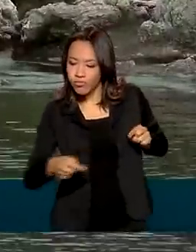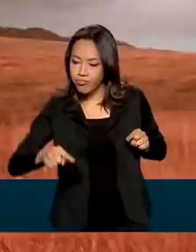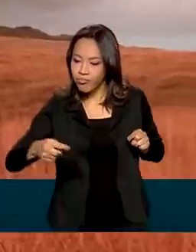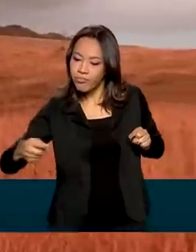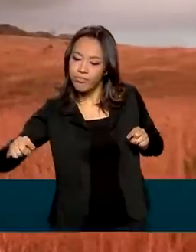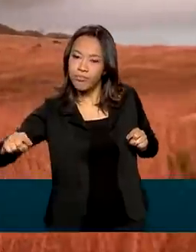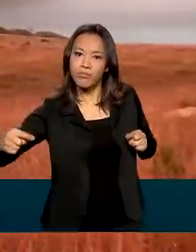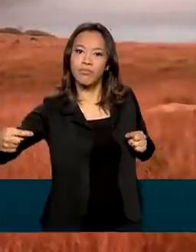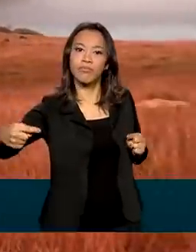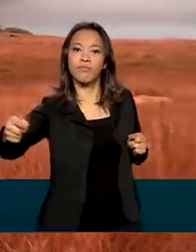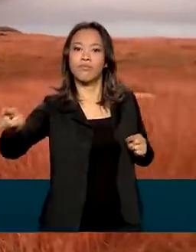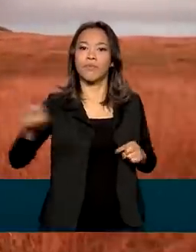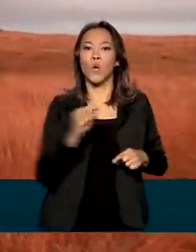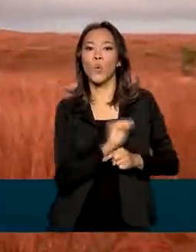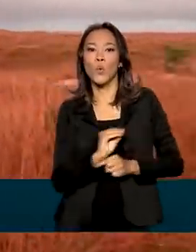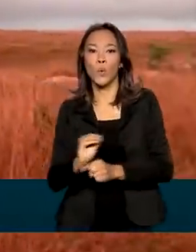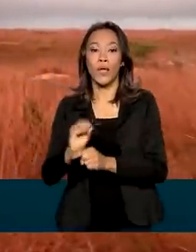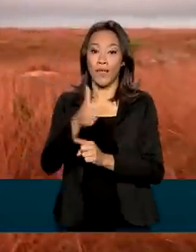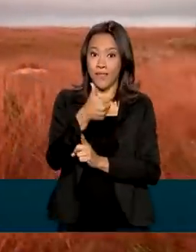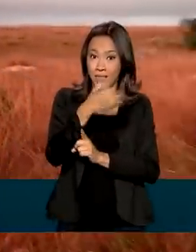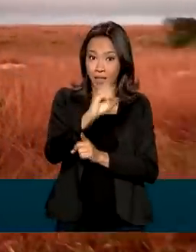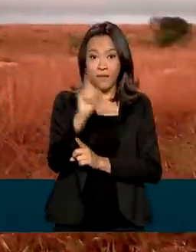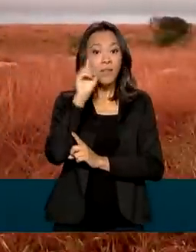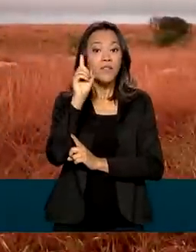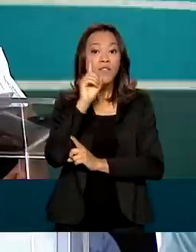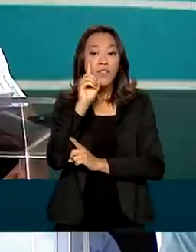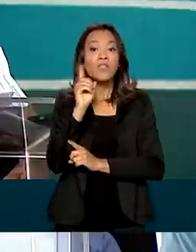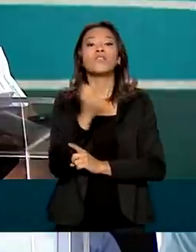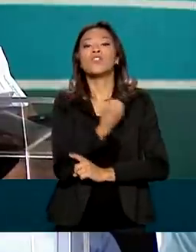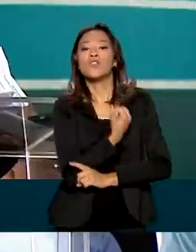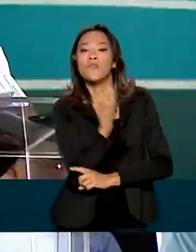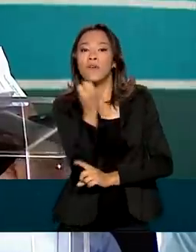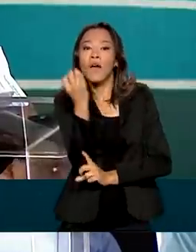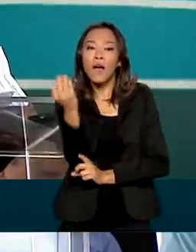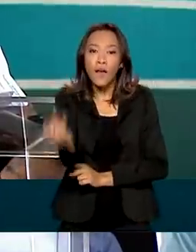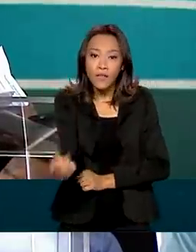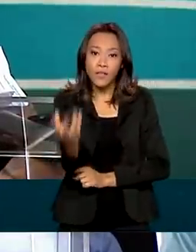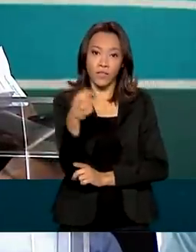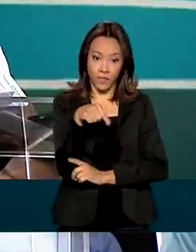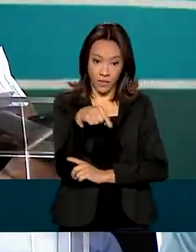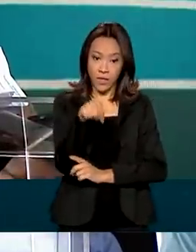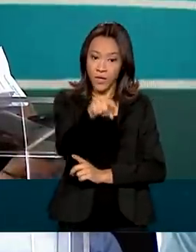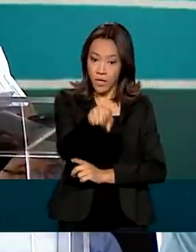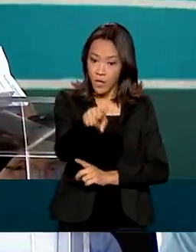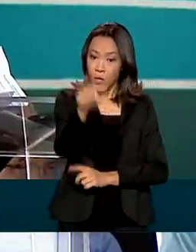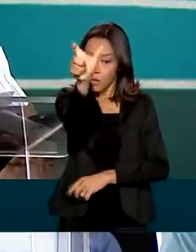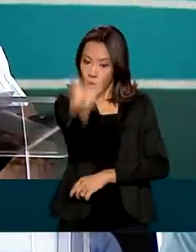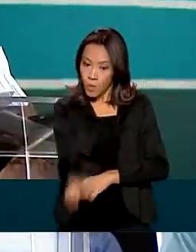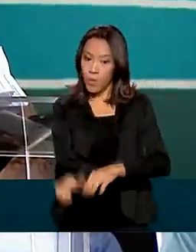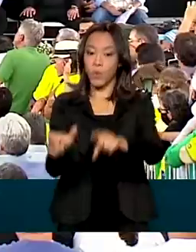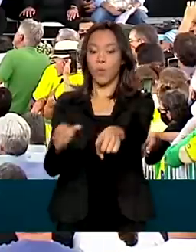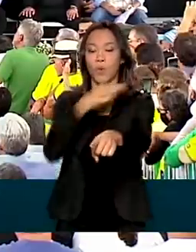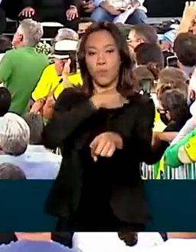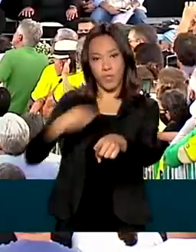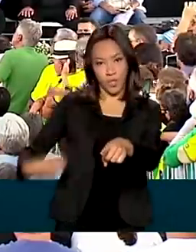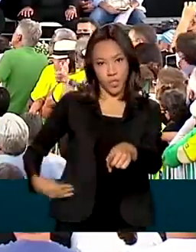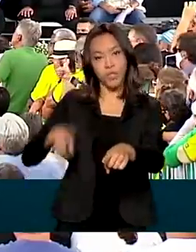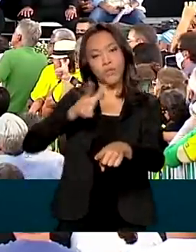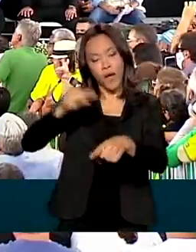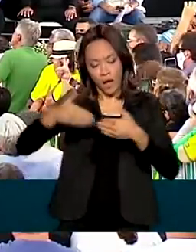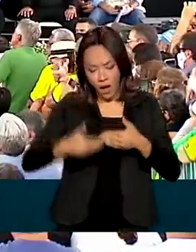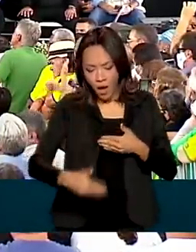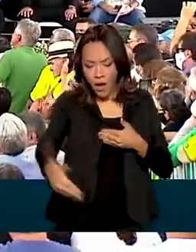federal. Em dez dias de viagem pelo semiárido, o ministro do Desenvolvimento Regional, Rogério Marinho, vai